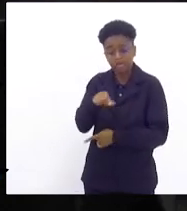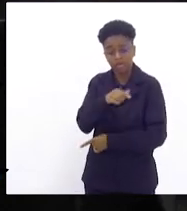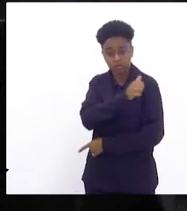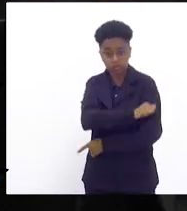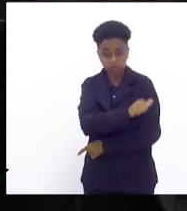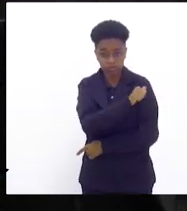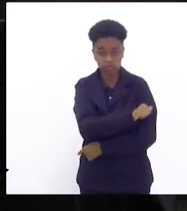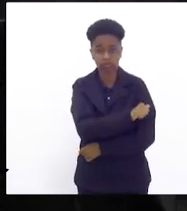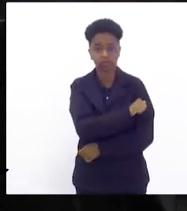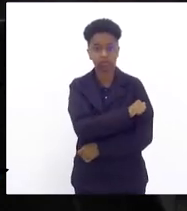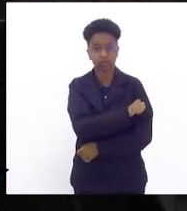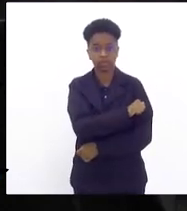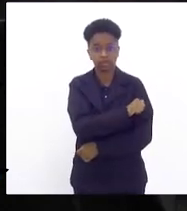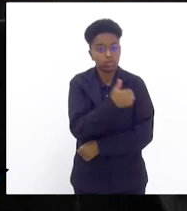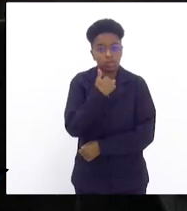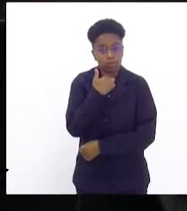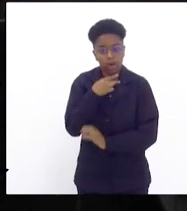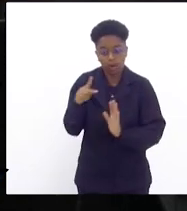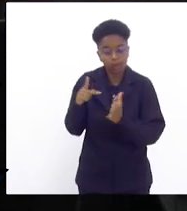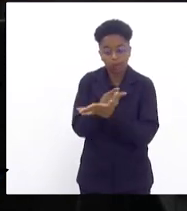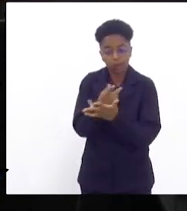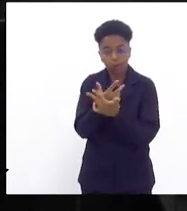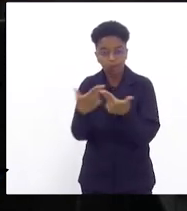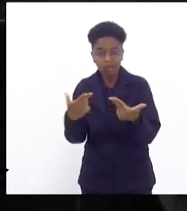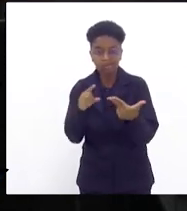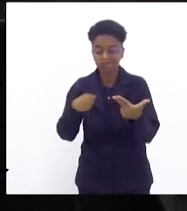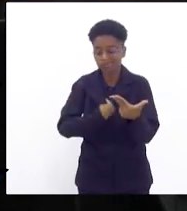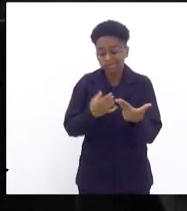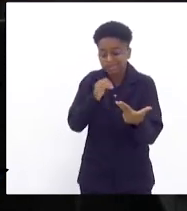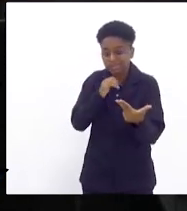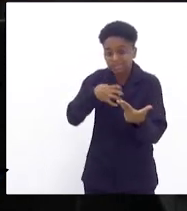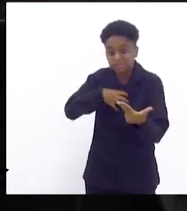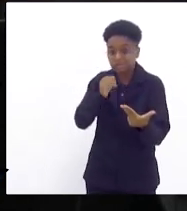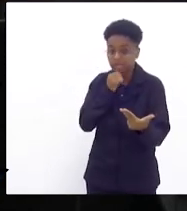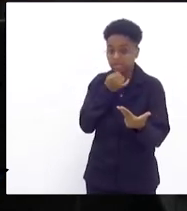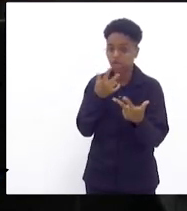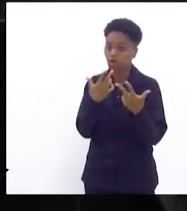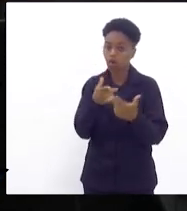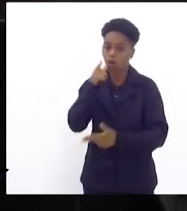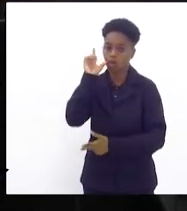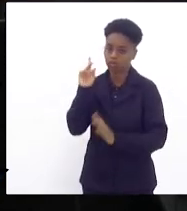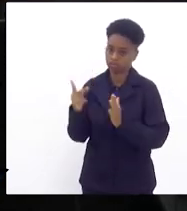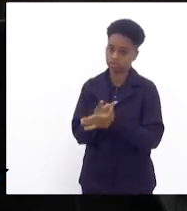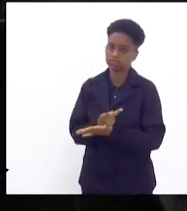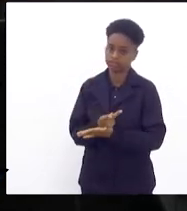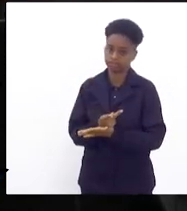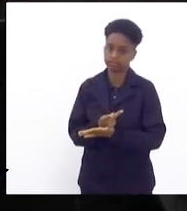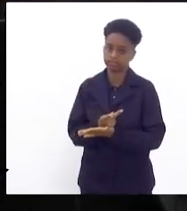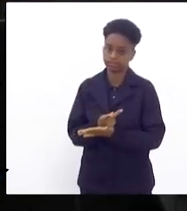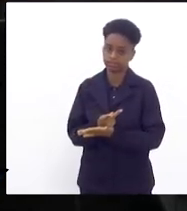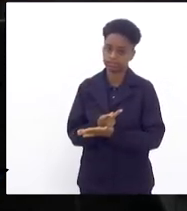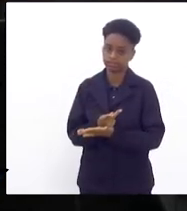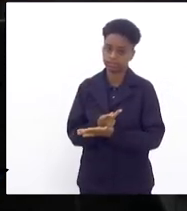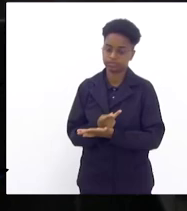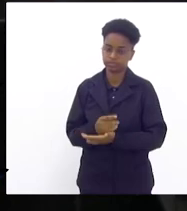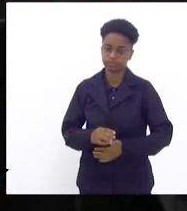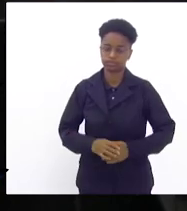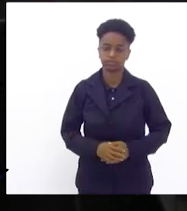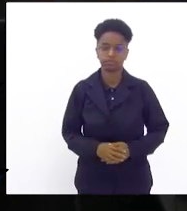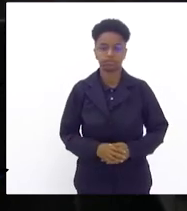Janeiro fatos que nos entristecem como que aconteceu no dia de ontem. E mais,